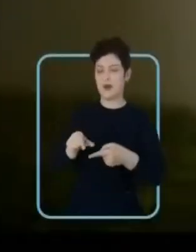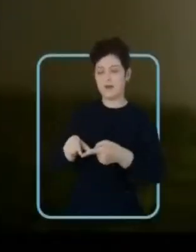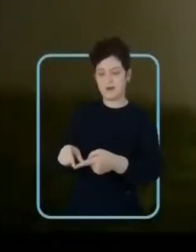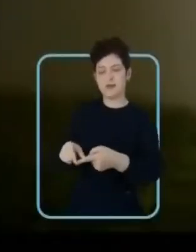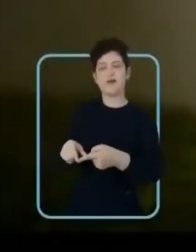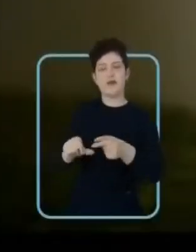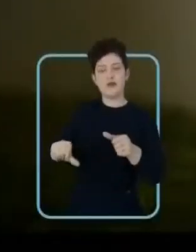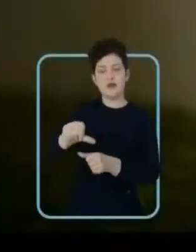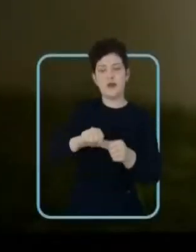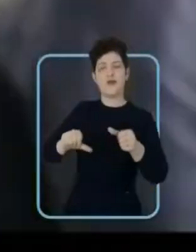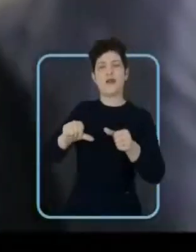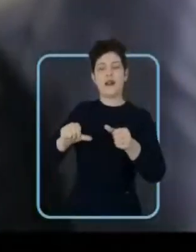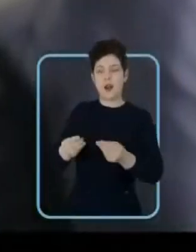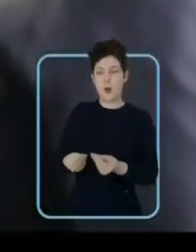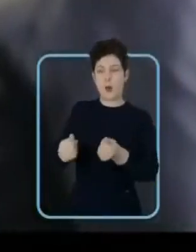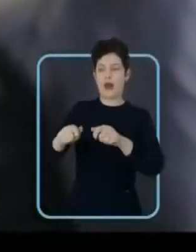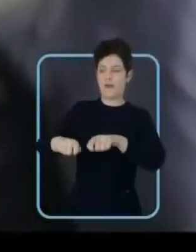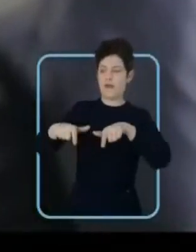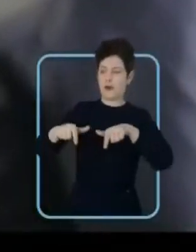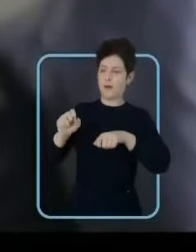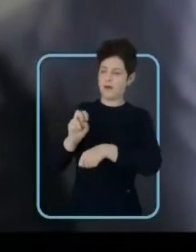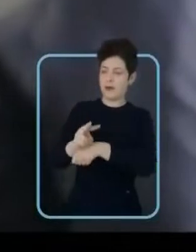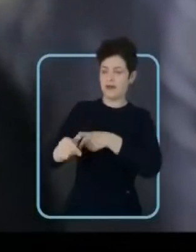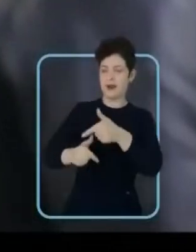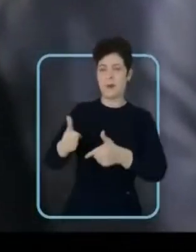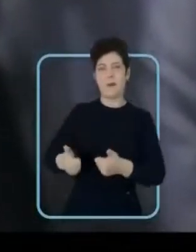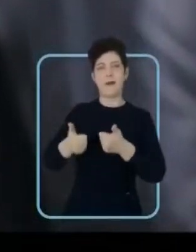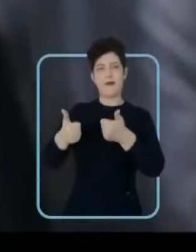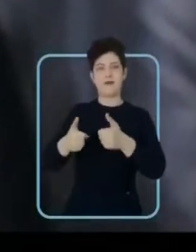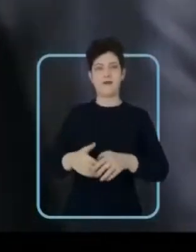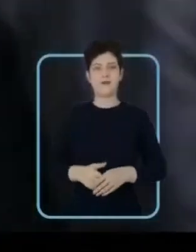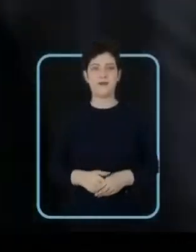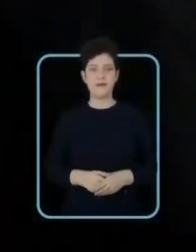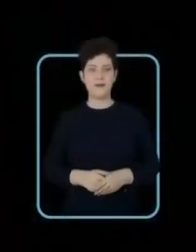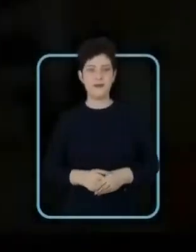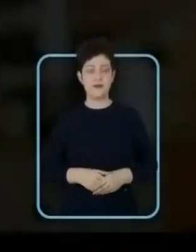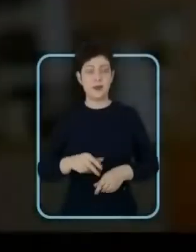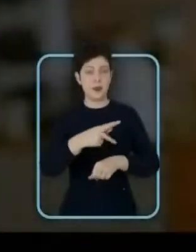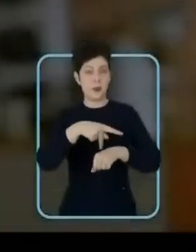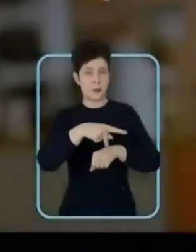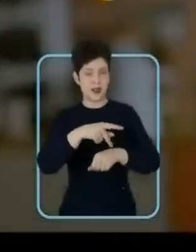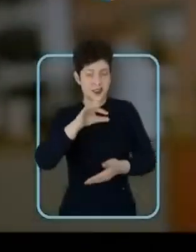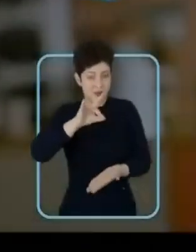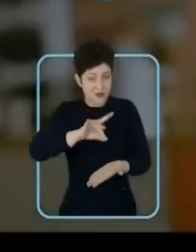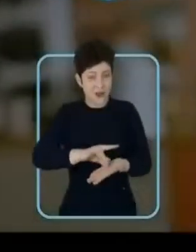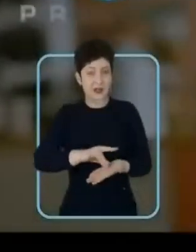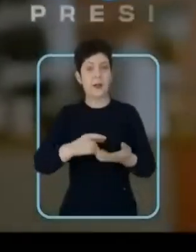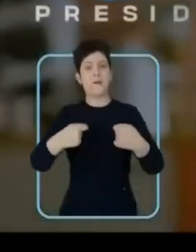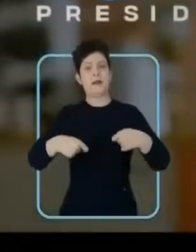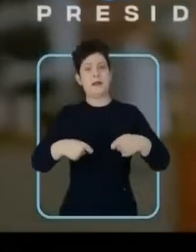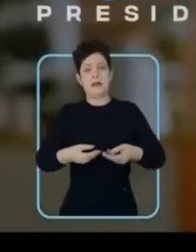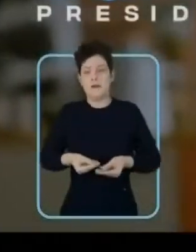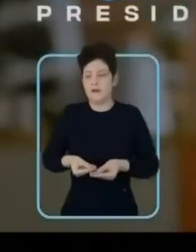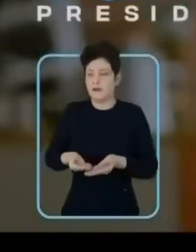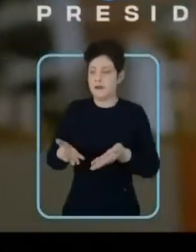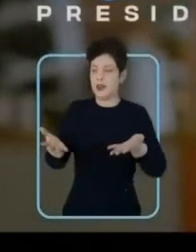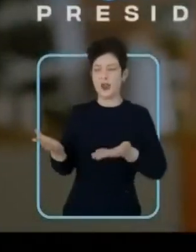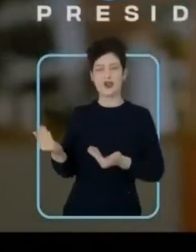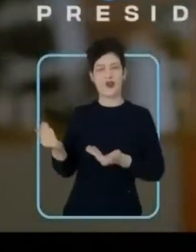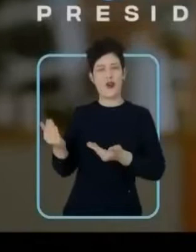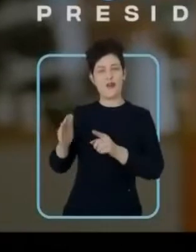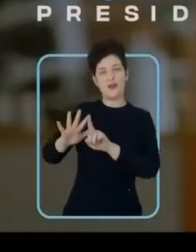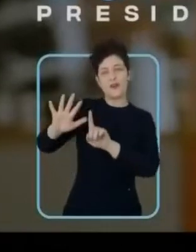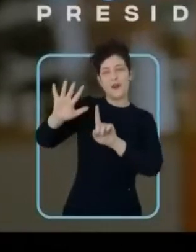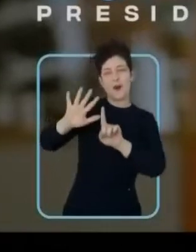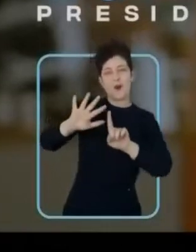Transformar a juventude da periferia e qualificar para ela ter um emprego e ter um futuro. Um país de verdade tem que dar condições